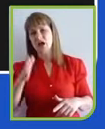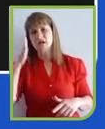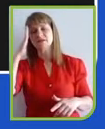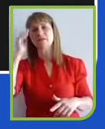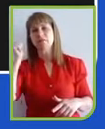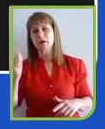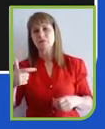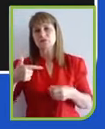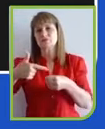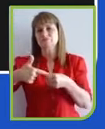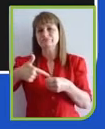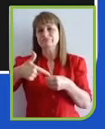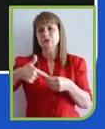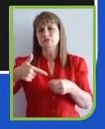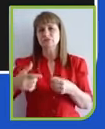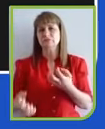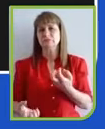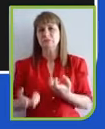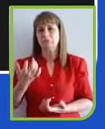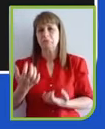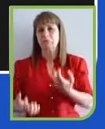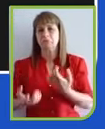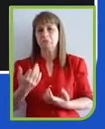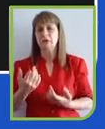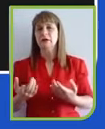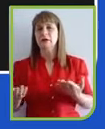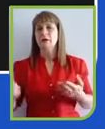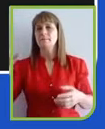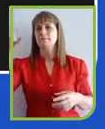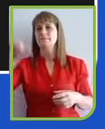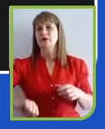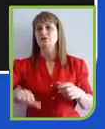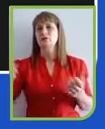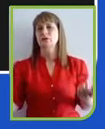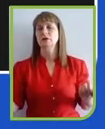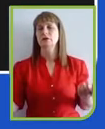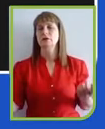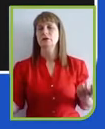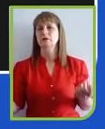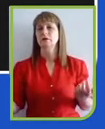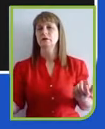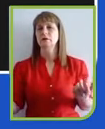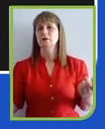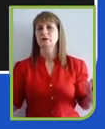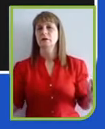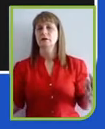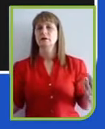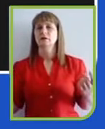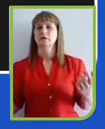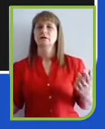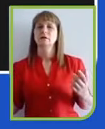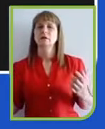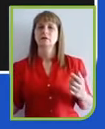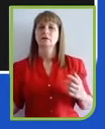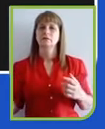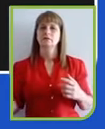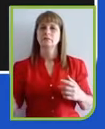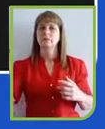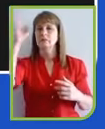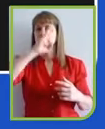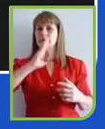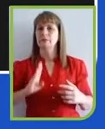da BlackRock, que é uma carta bombástica que mobilizou o mundo todo, ela trata exatamente disso. Ou